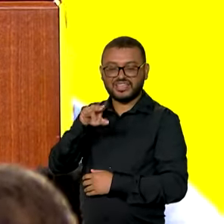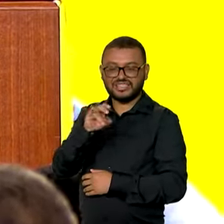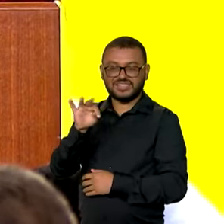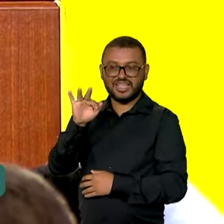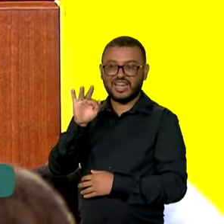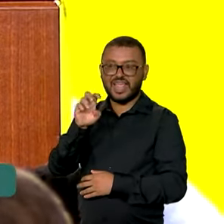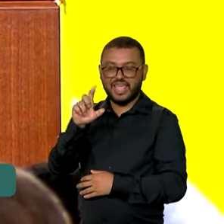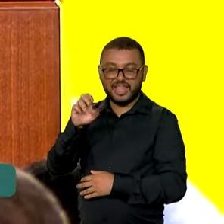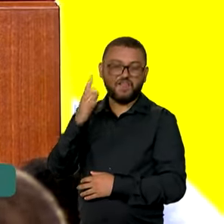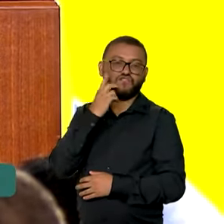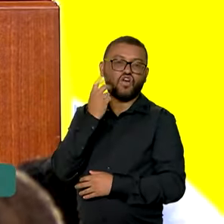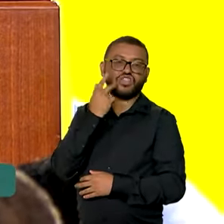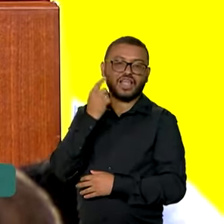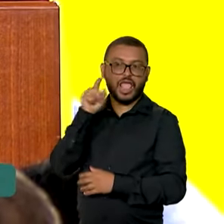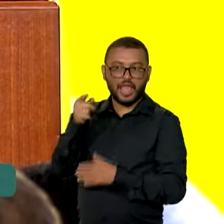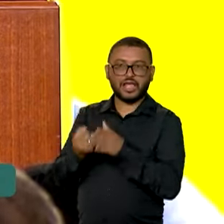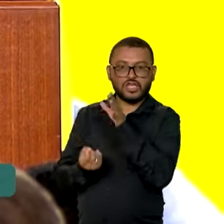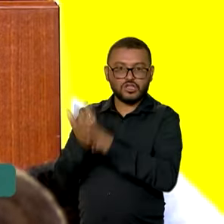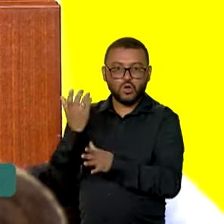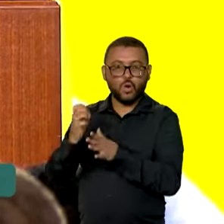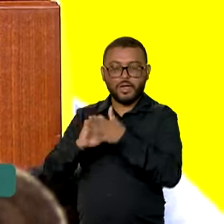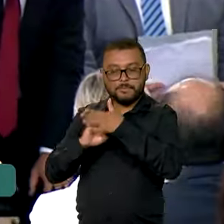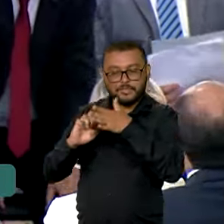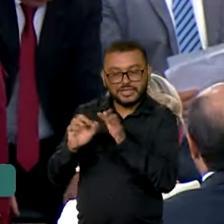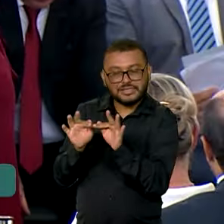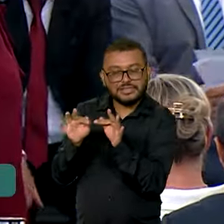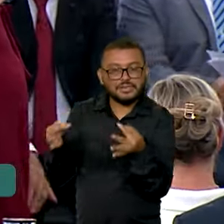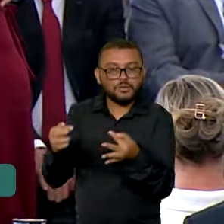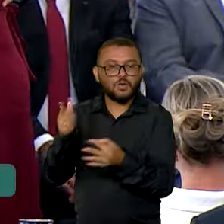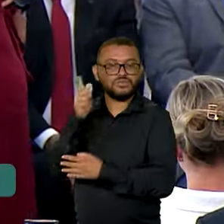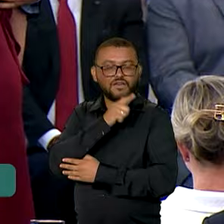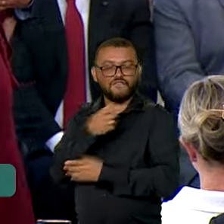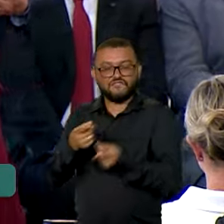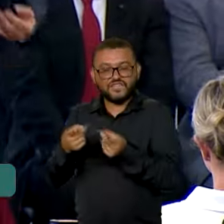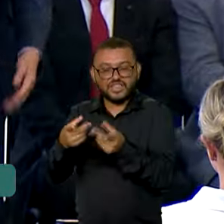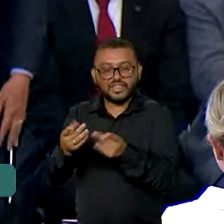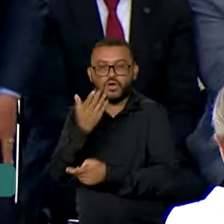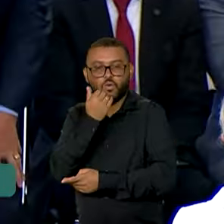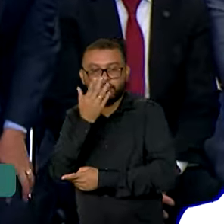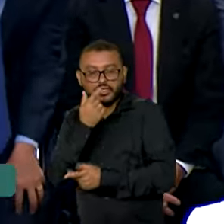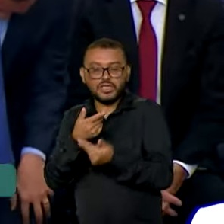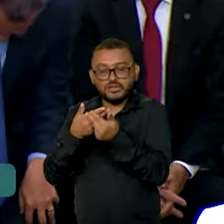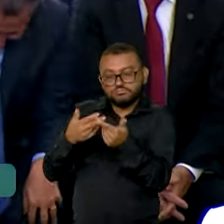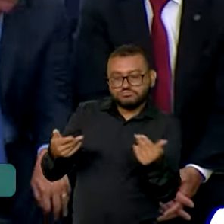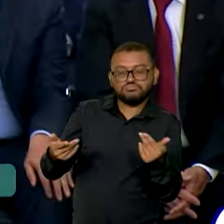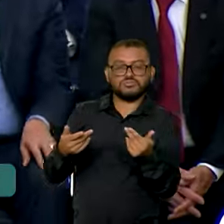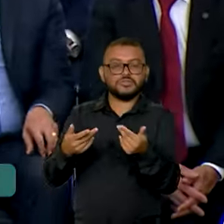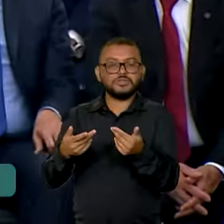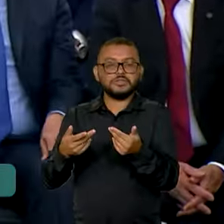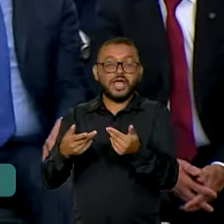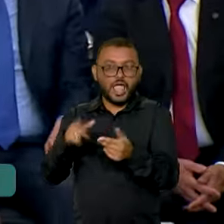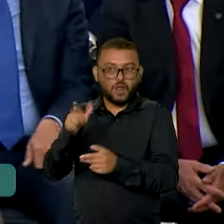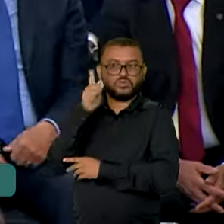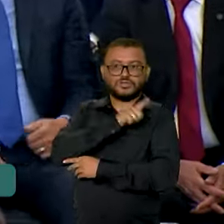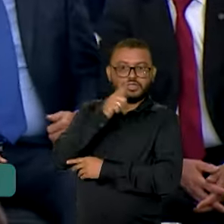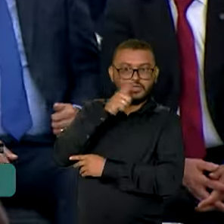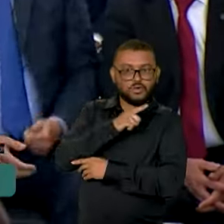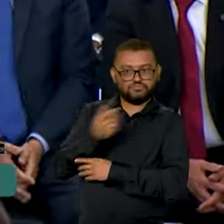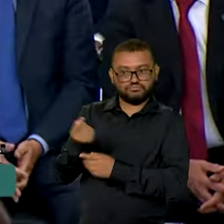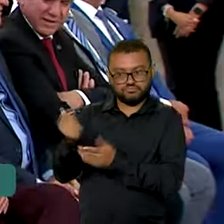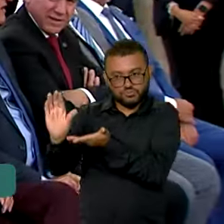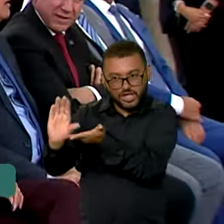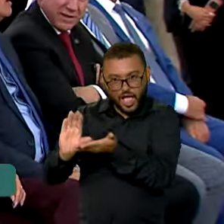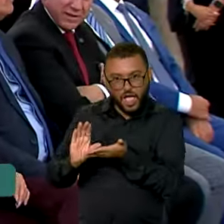Ceará, abriu um pequeno comércio em 2018, onde vende alimentos e cosméticos. Com melhores condições para pegar o